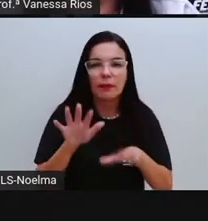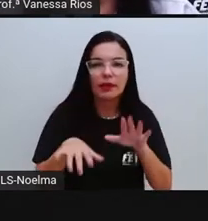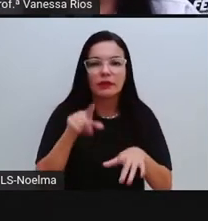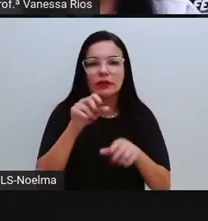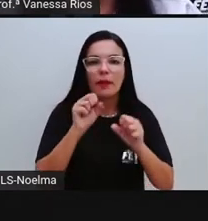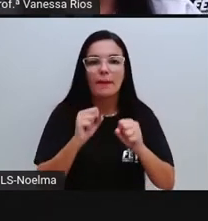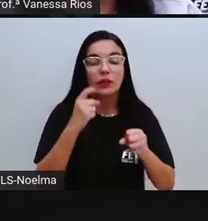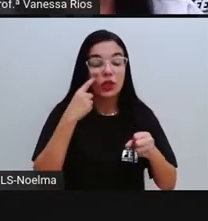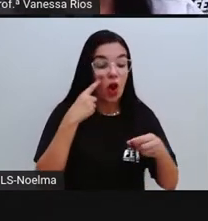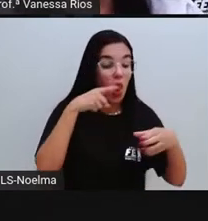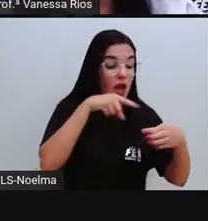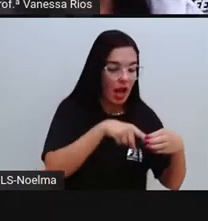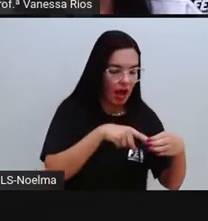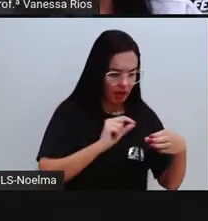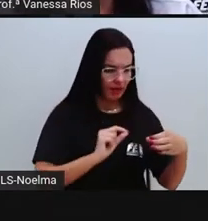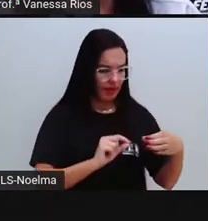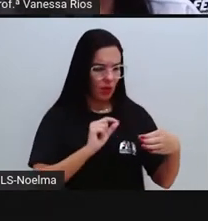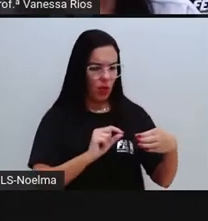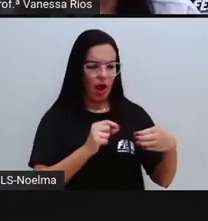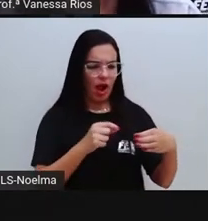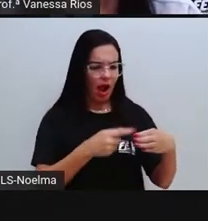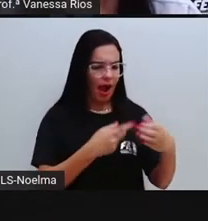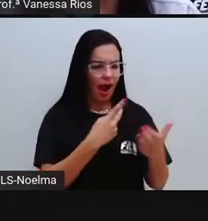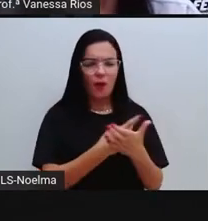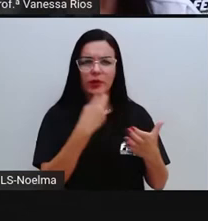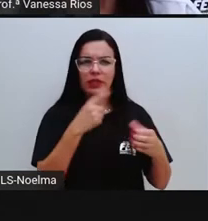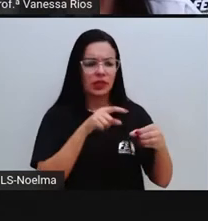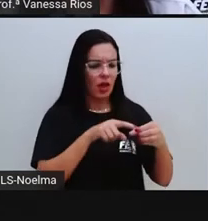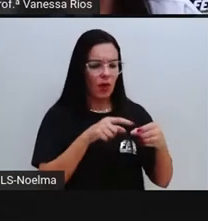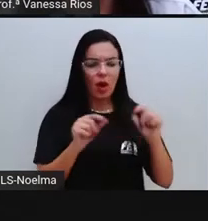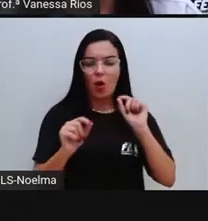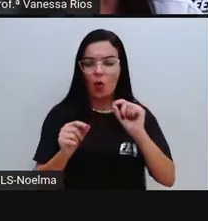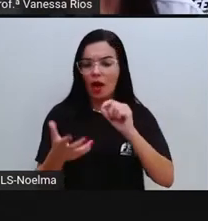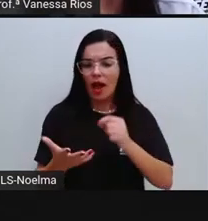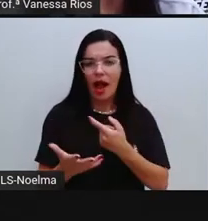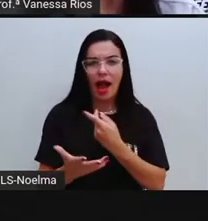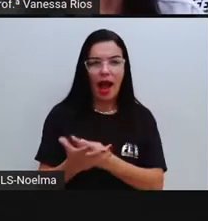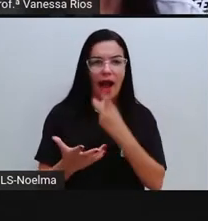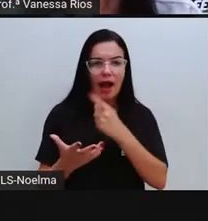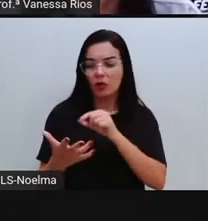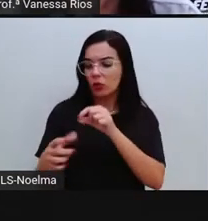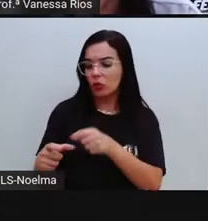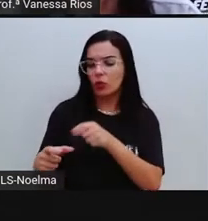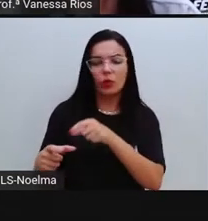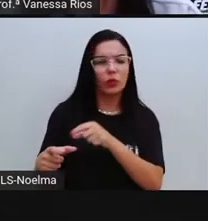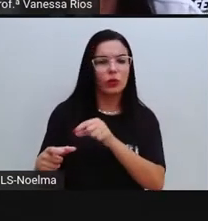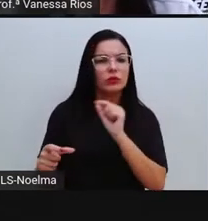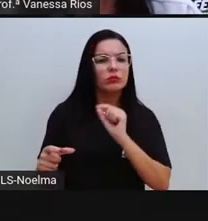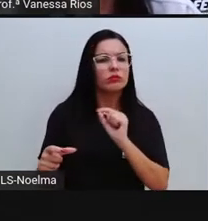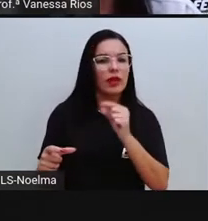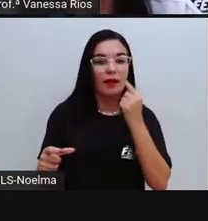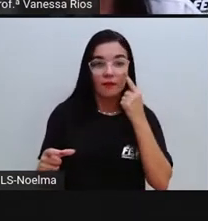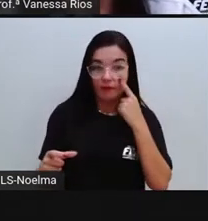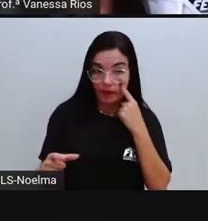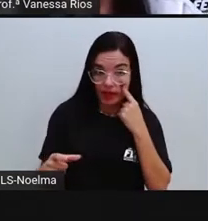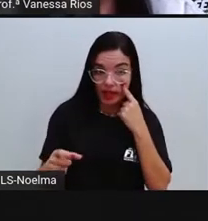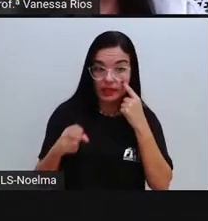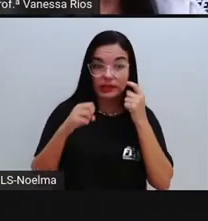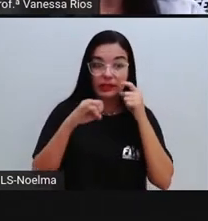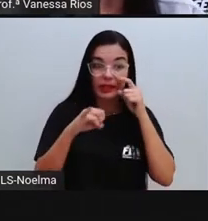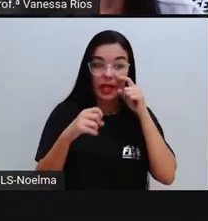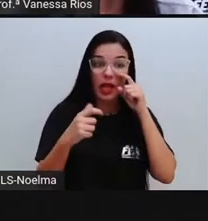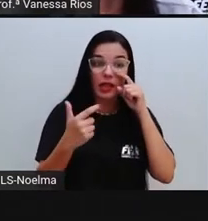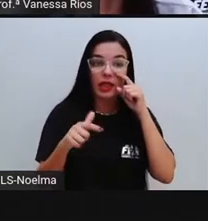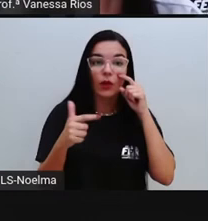copinho, Com cada semente de feijão que você fez esse processo aí de plantio, né? Mesmo que não vá